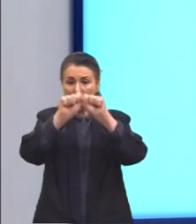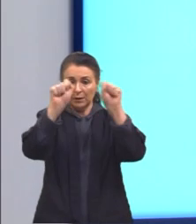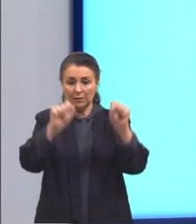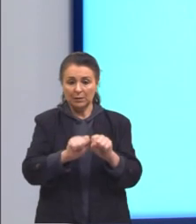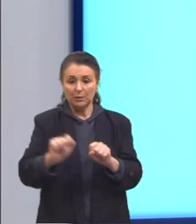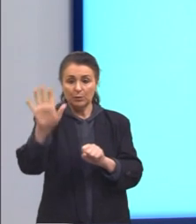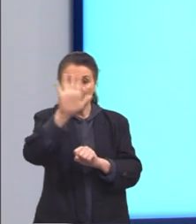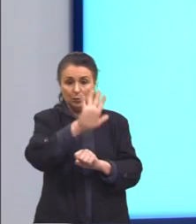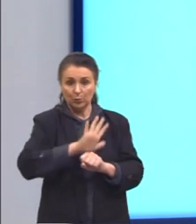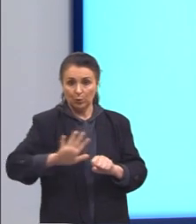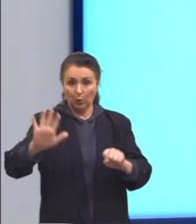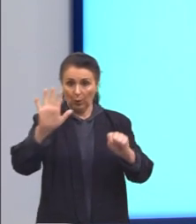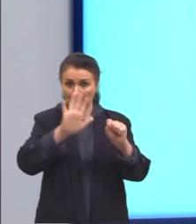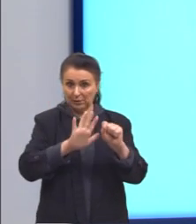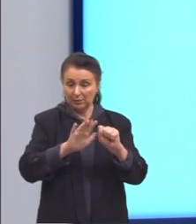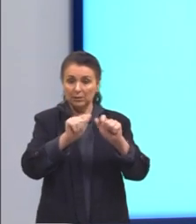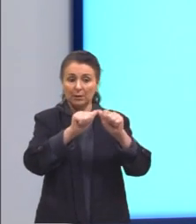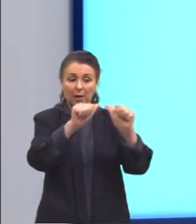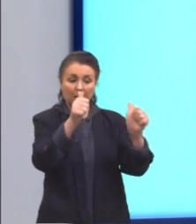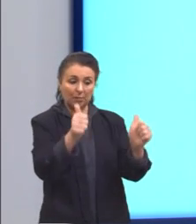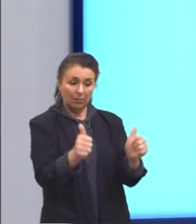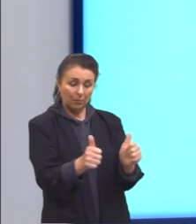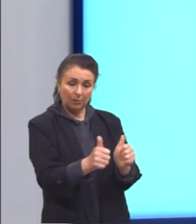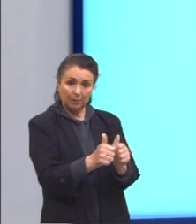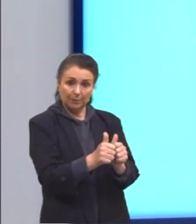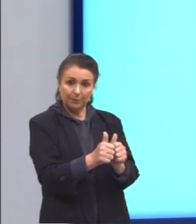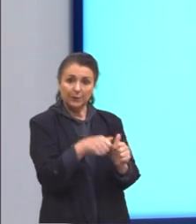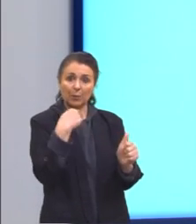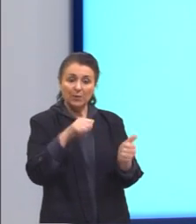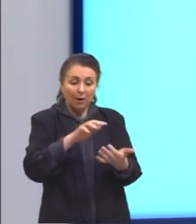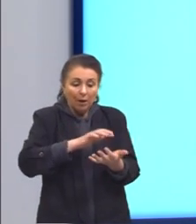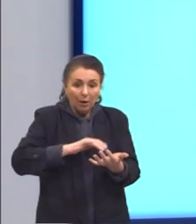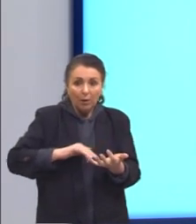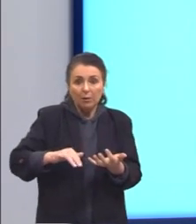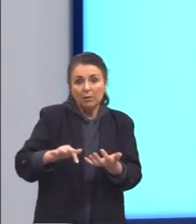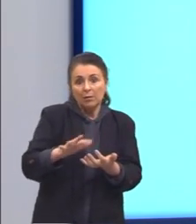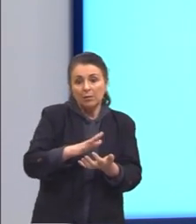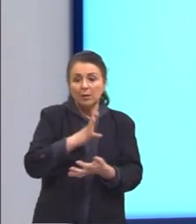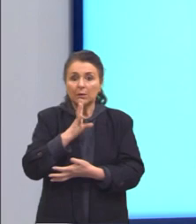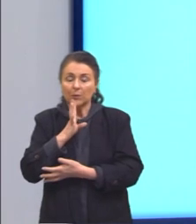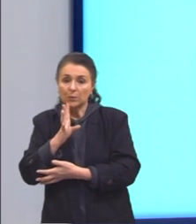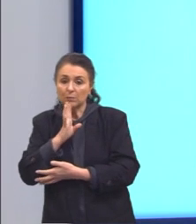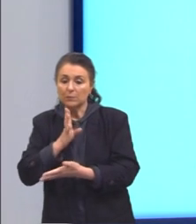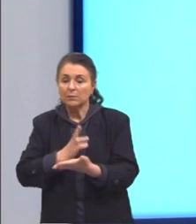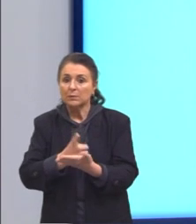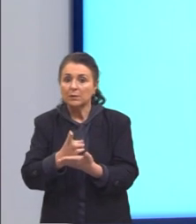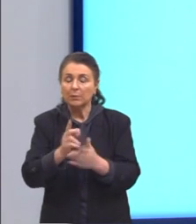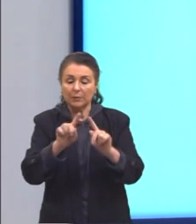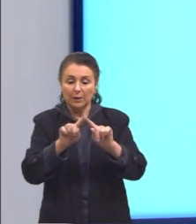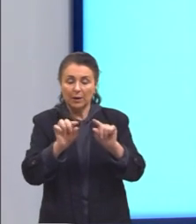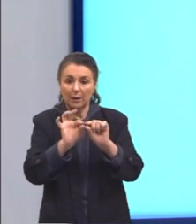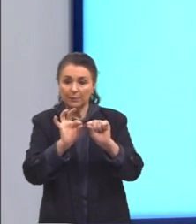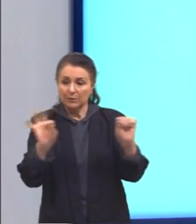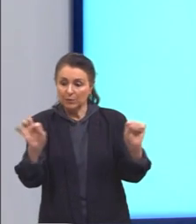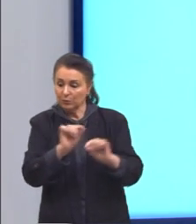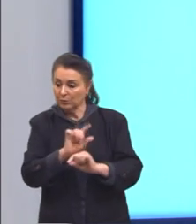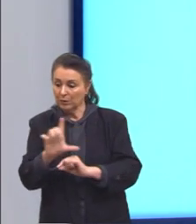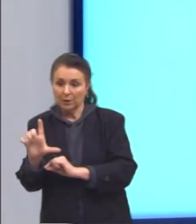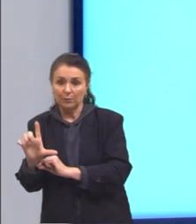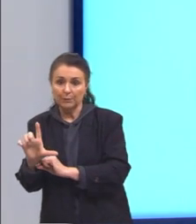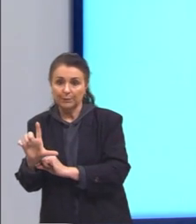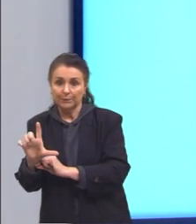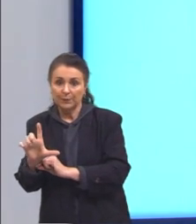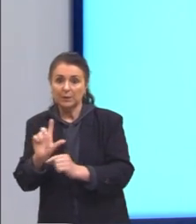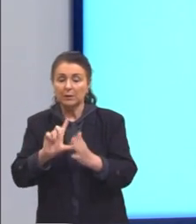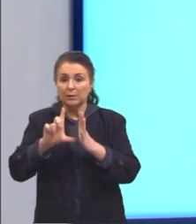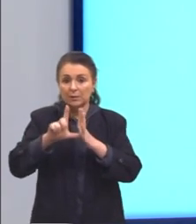das figuras e para isso nós precisamos, então, calcular, conhecendo sempre ali a medida do seu lado. E depois